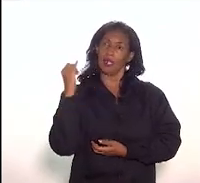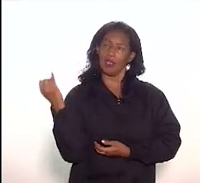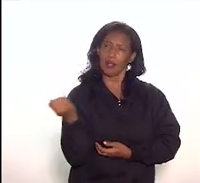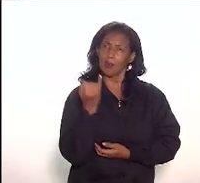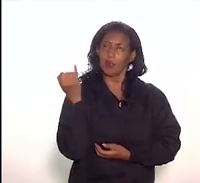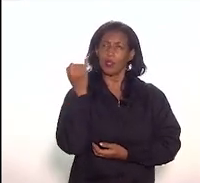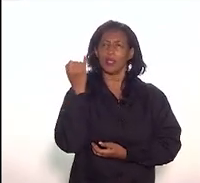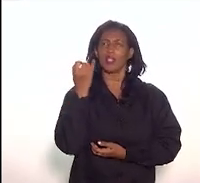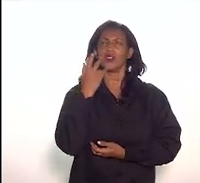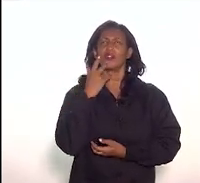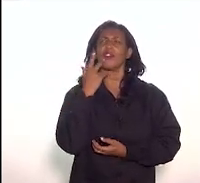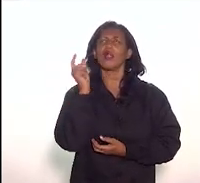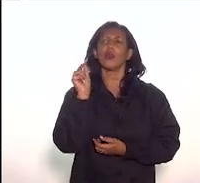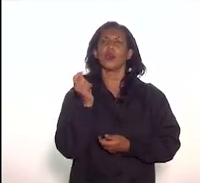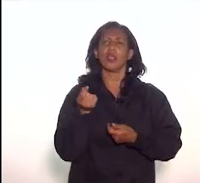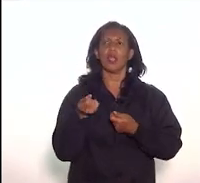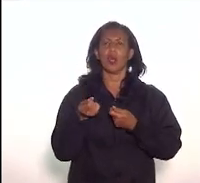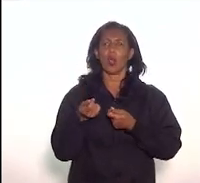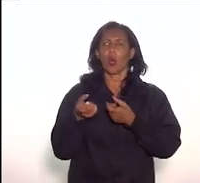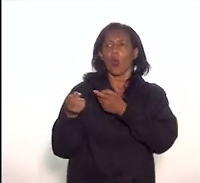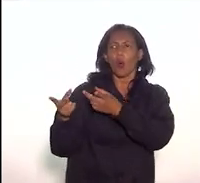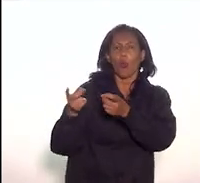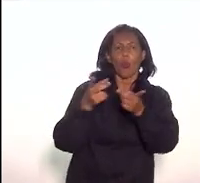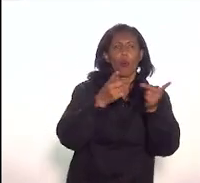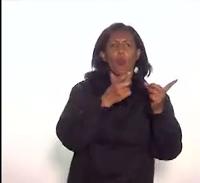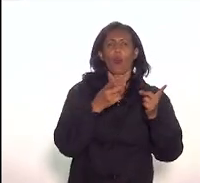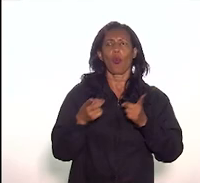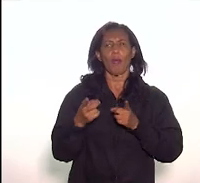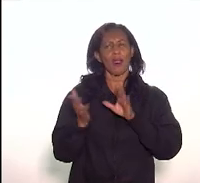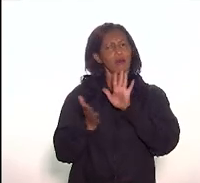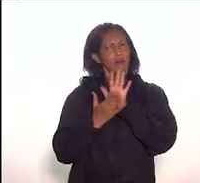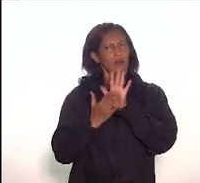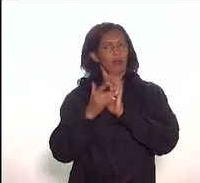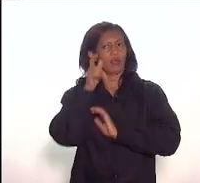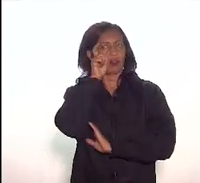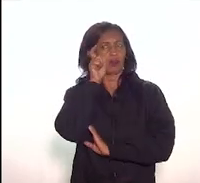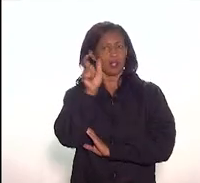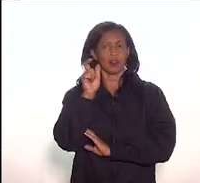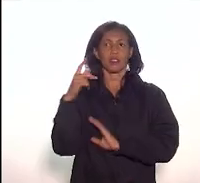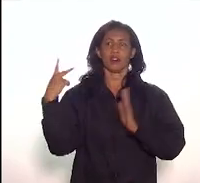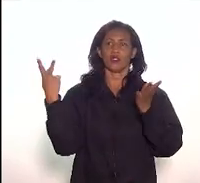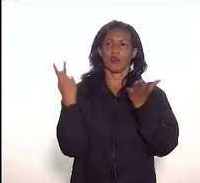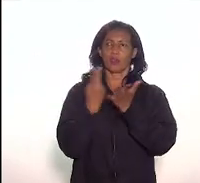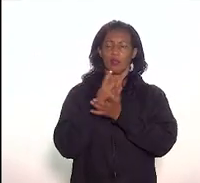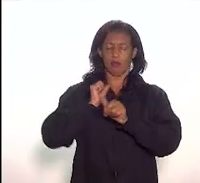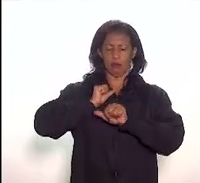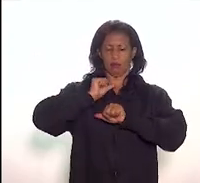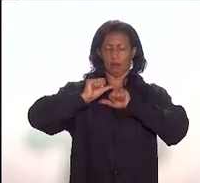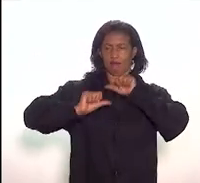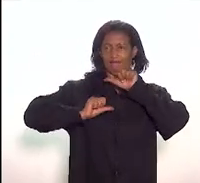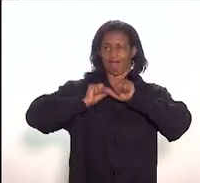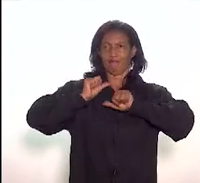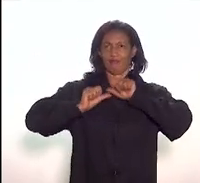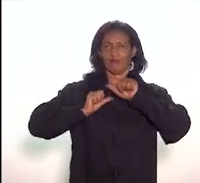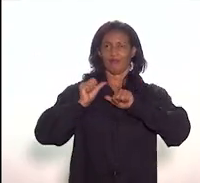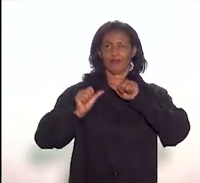comércio. é uma proposta muito interessante para acontecer sobre a forma de passeio